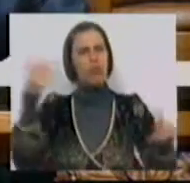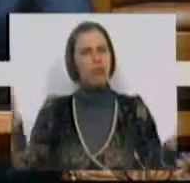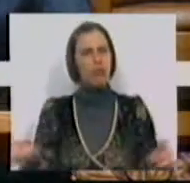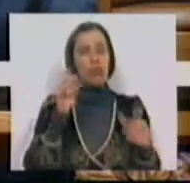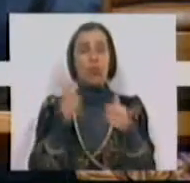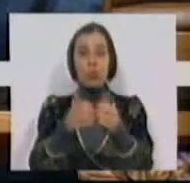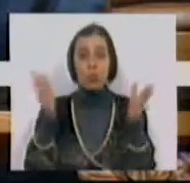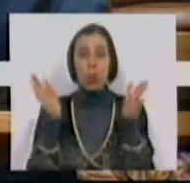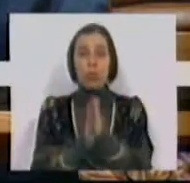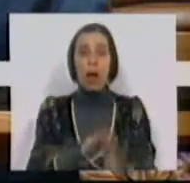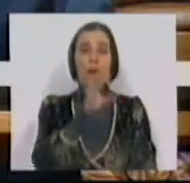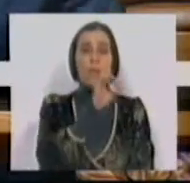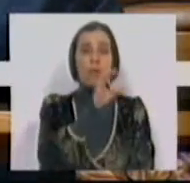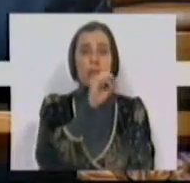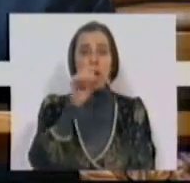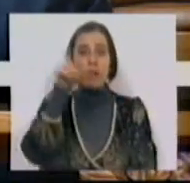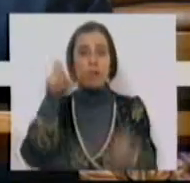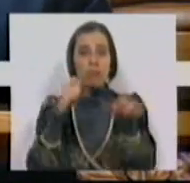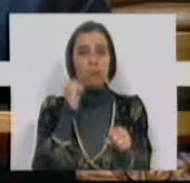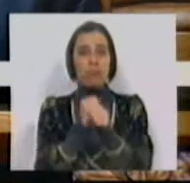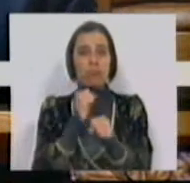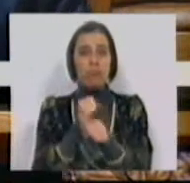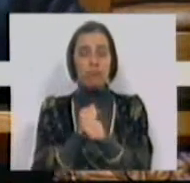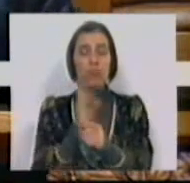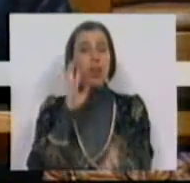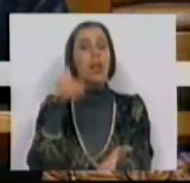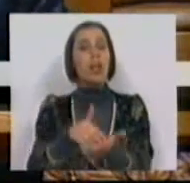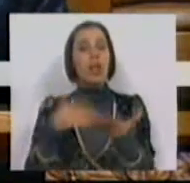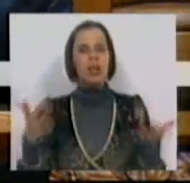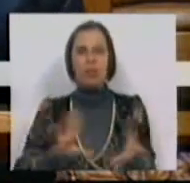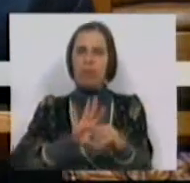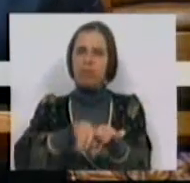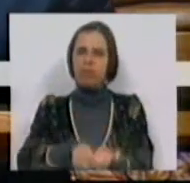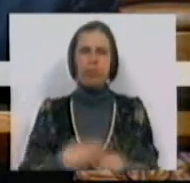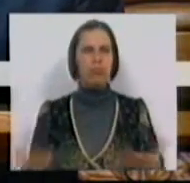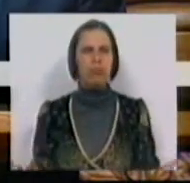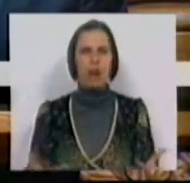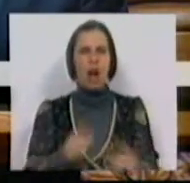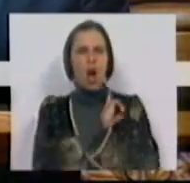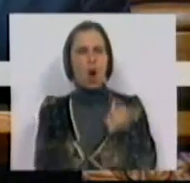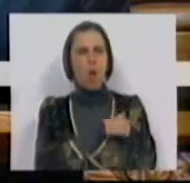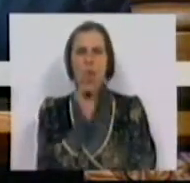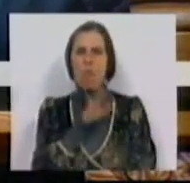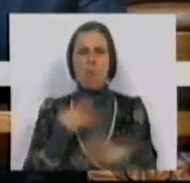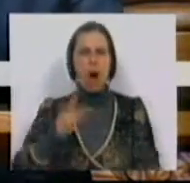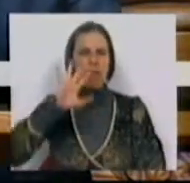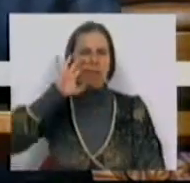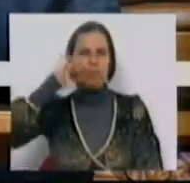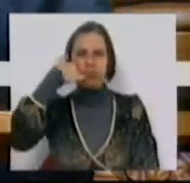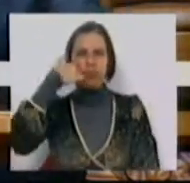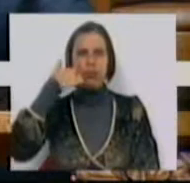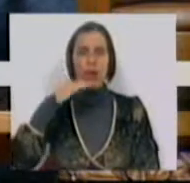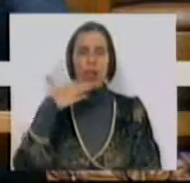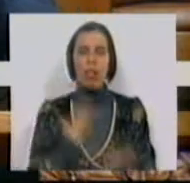a totalidade dos seus 600 trabalhadores. Resultado catastrófico, incompetente, prejudicial